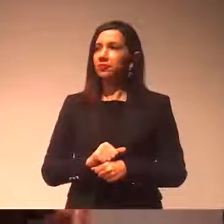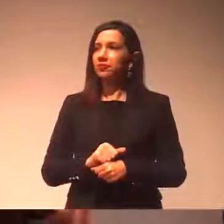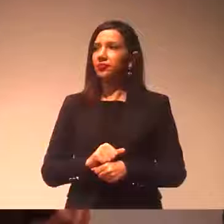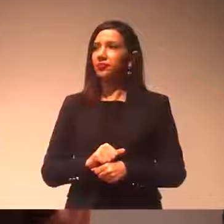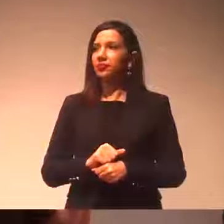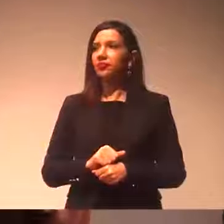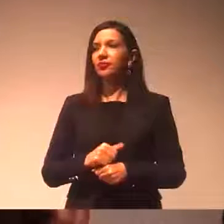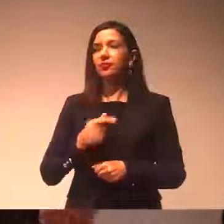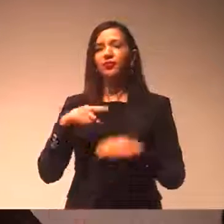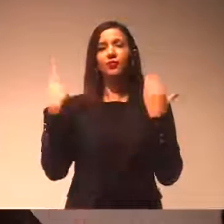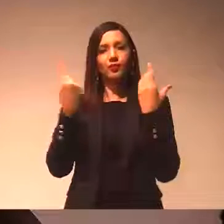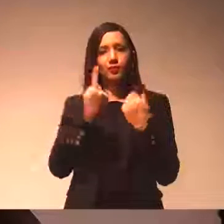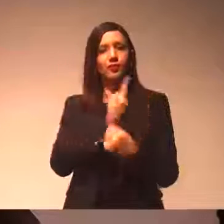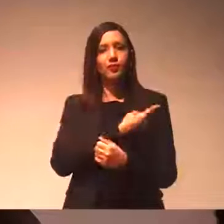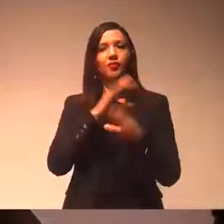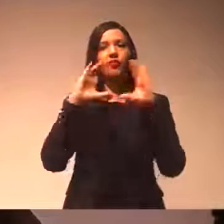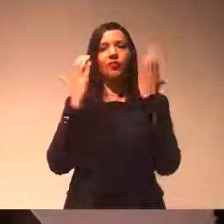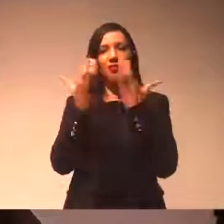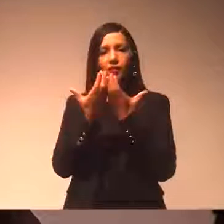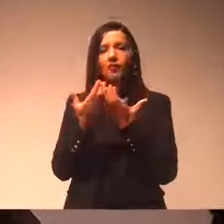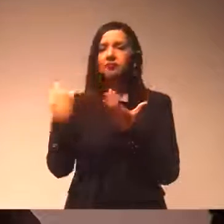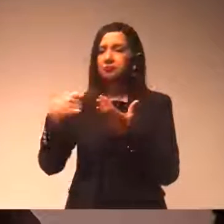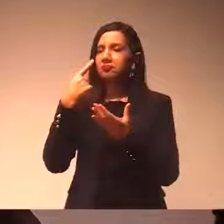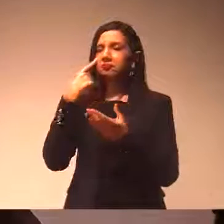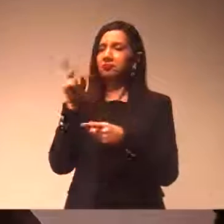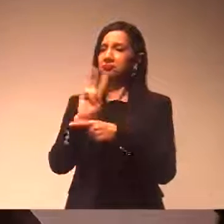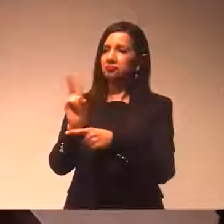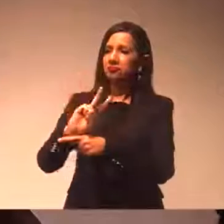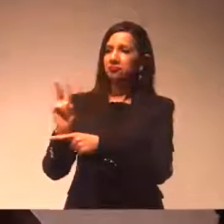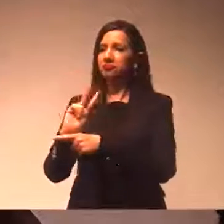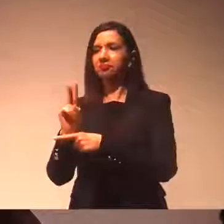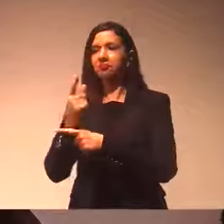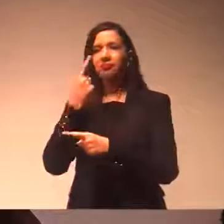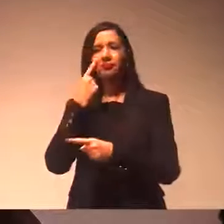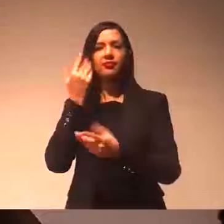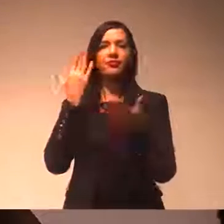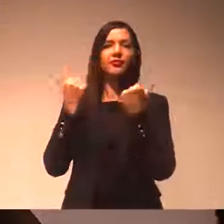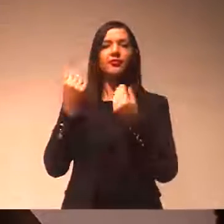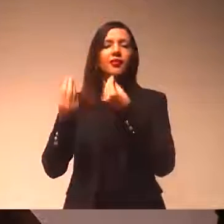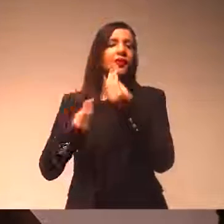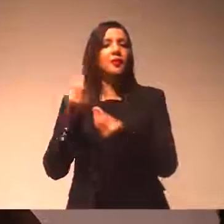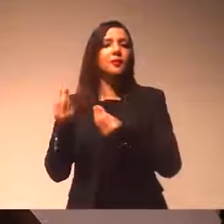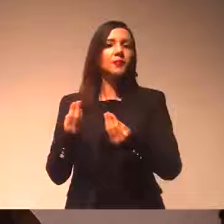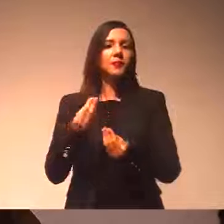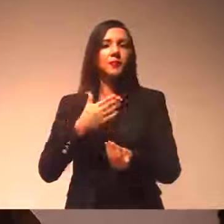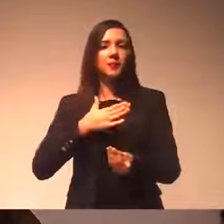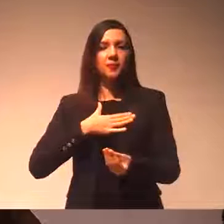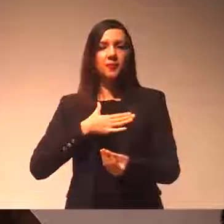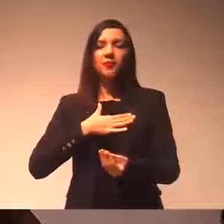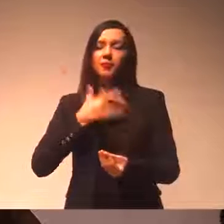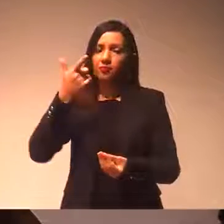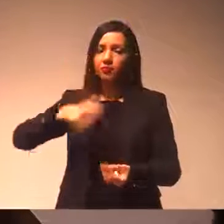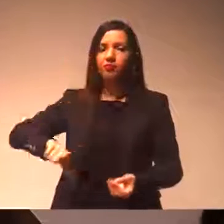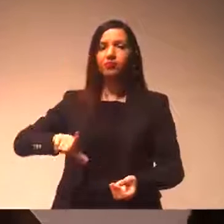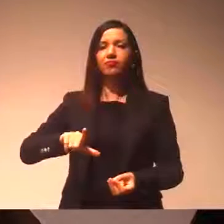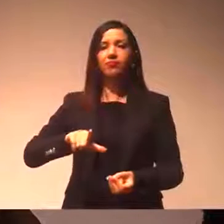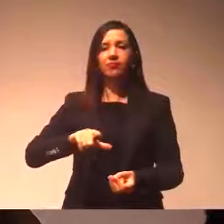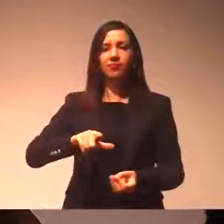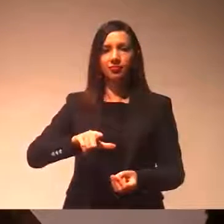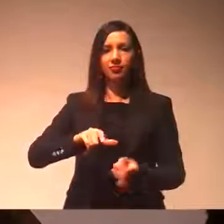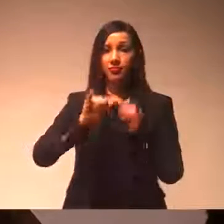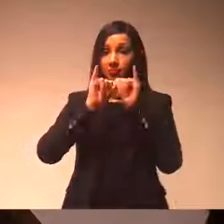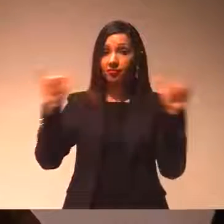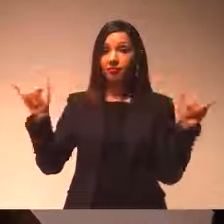Câmara sim deve investigar o que achar que deva, deva fiscalizar o que achar que deva, e eu volto a dizer, isso é importante para a própria